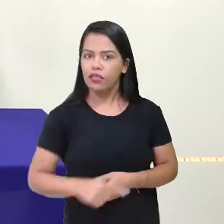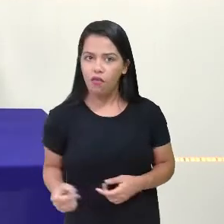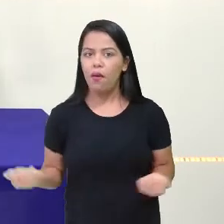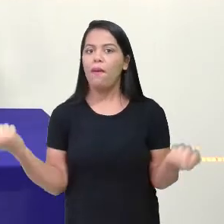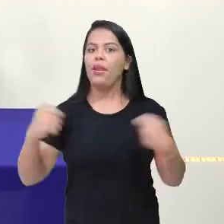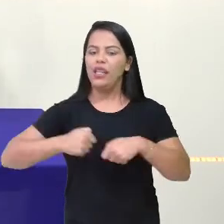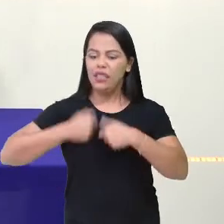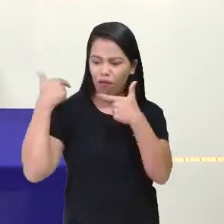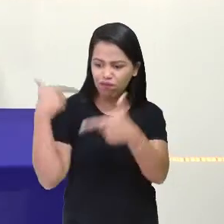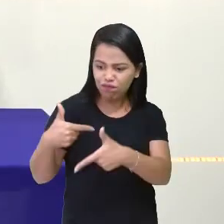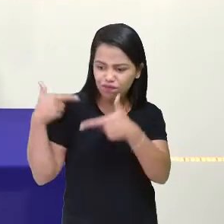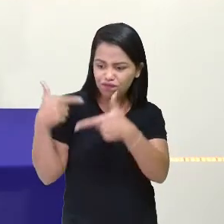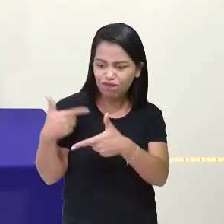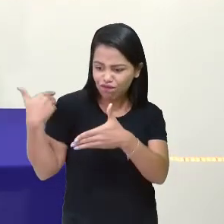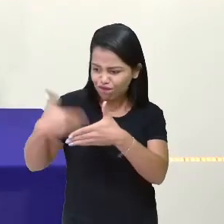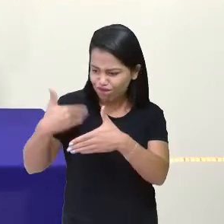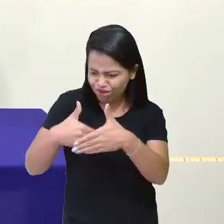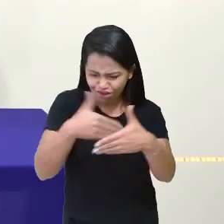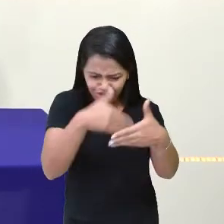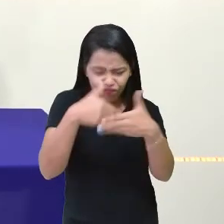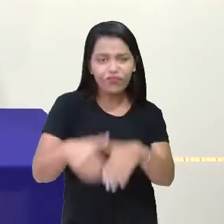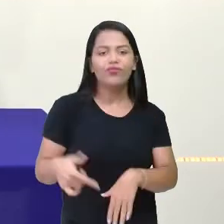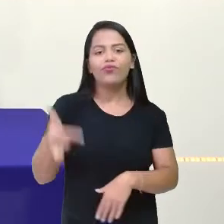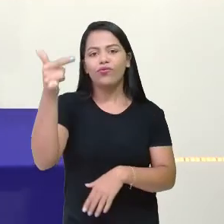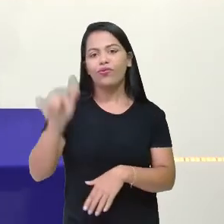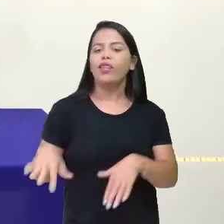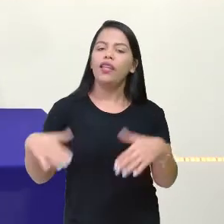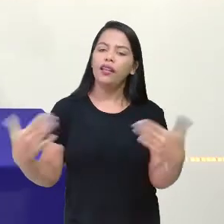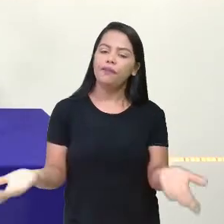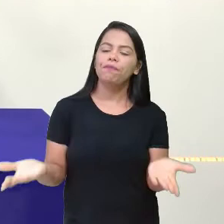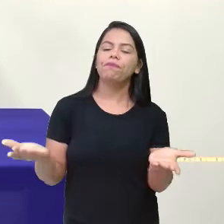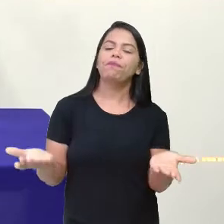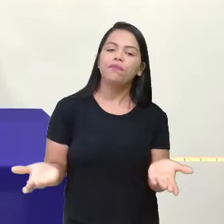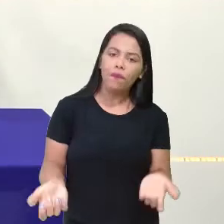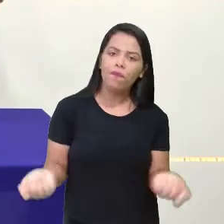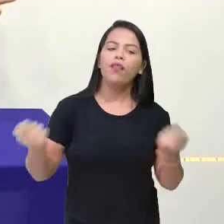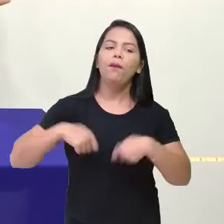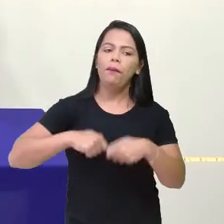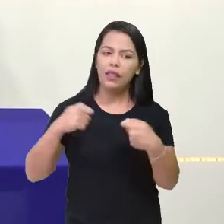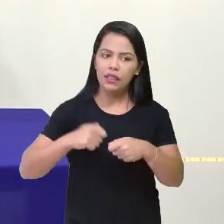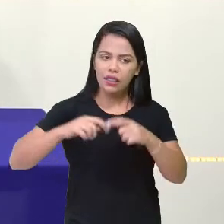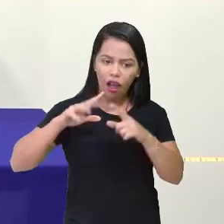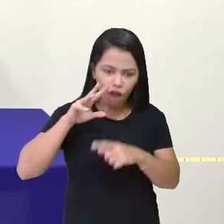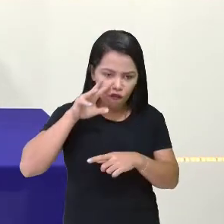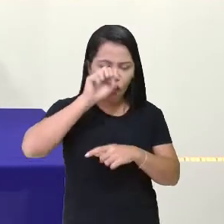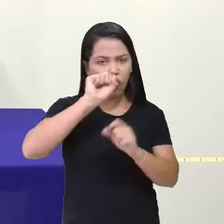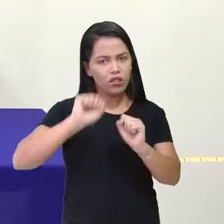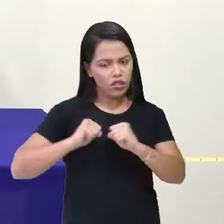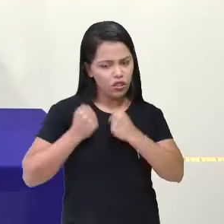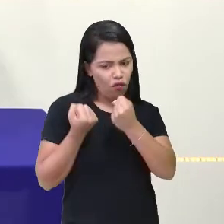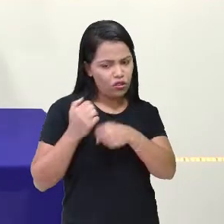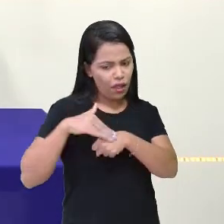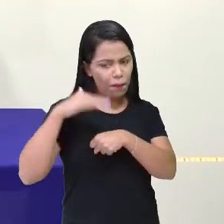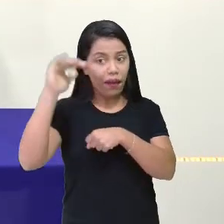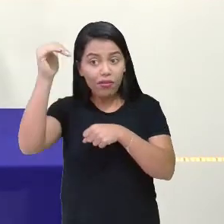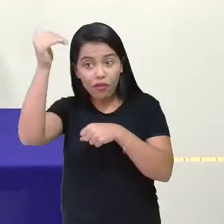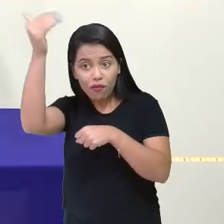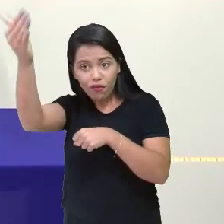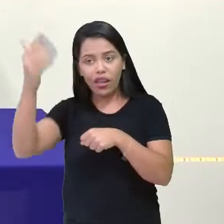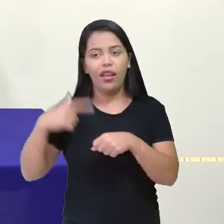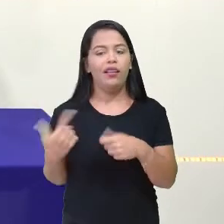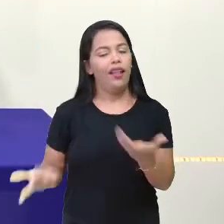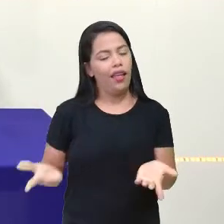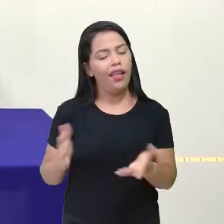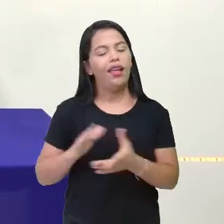lutar de novo. Então esse jogo de agora, já que o Brasil está classificado, ele vai lutar um pouquinho mais lá na frente, né? Vai ser um